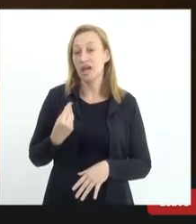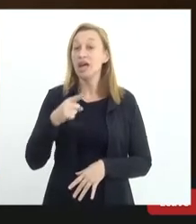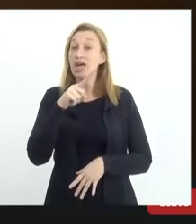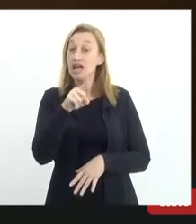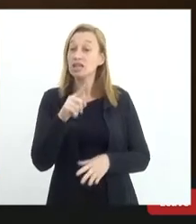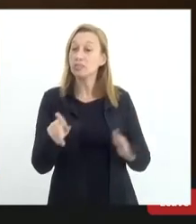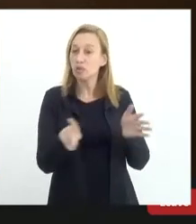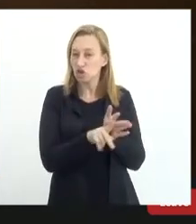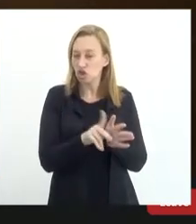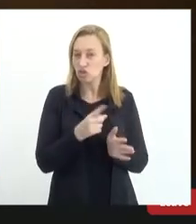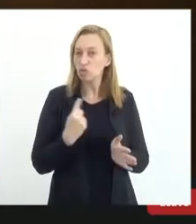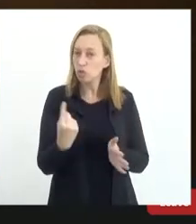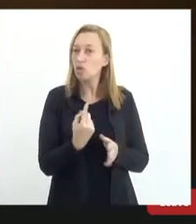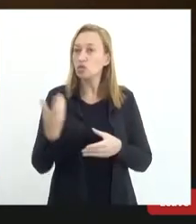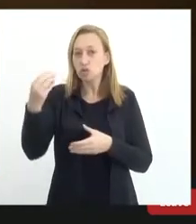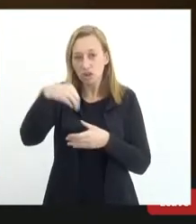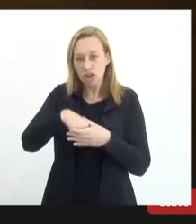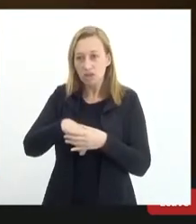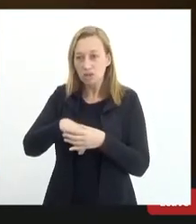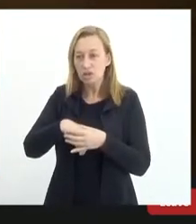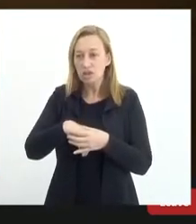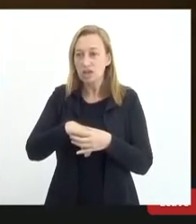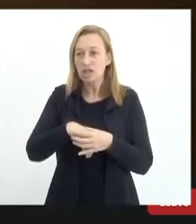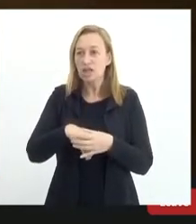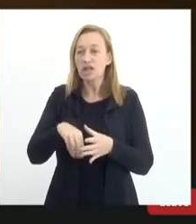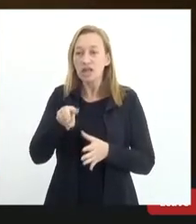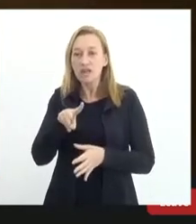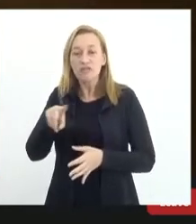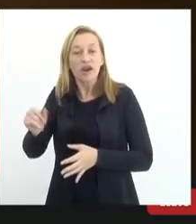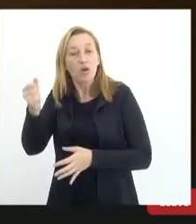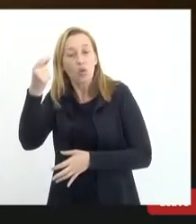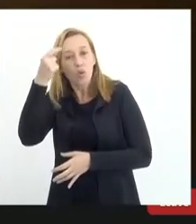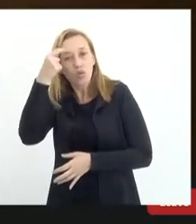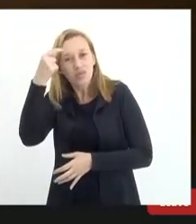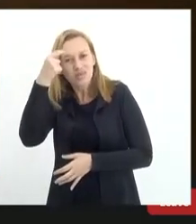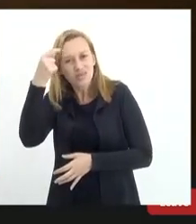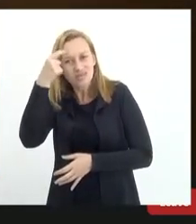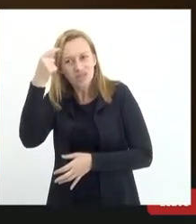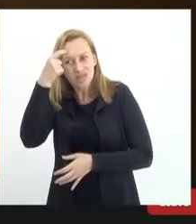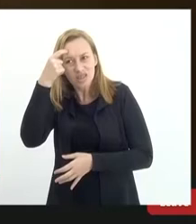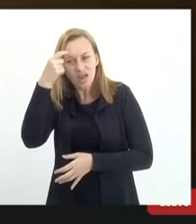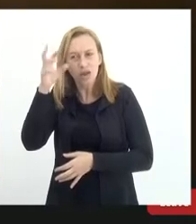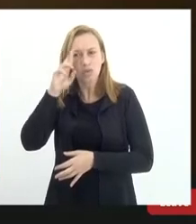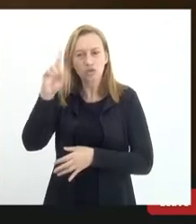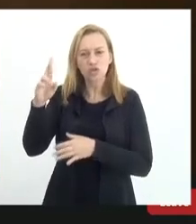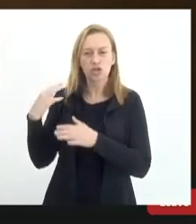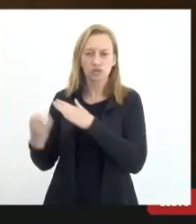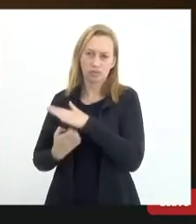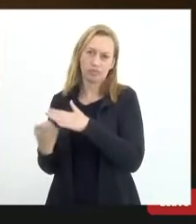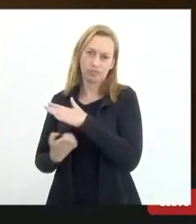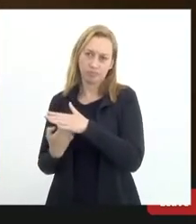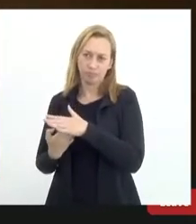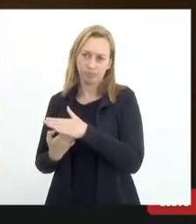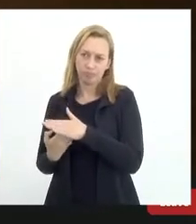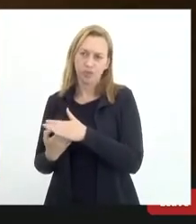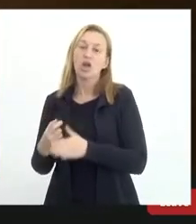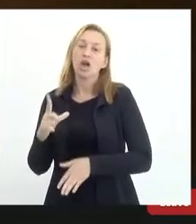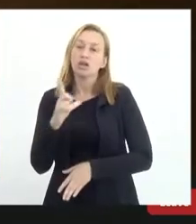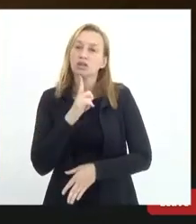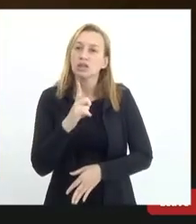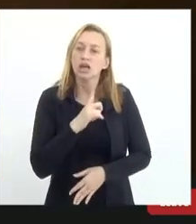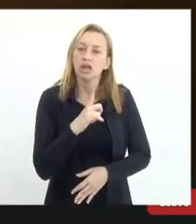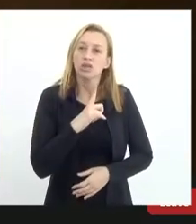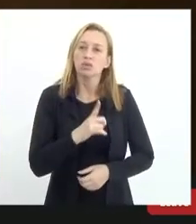nosso dentro é levar e conscientizar o empresário. Eu tenho